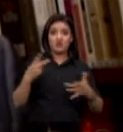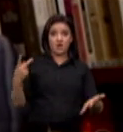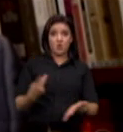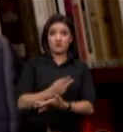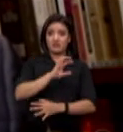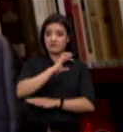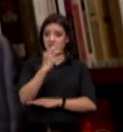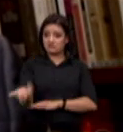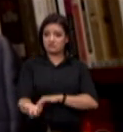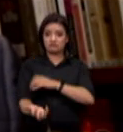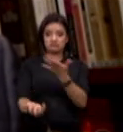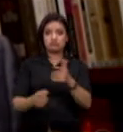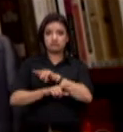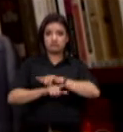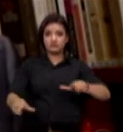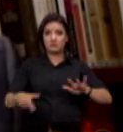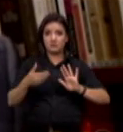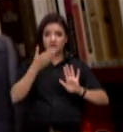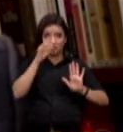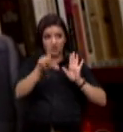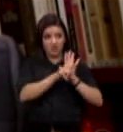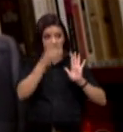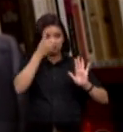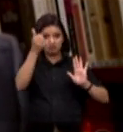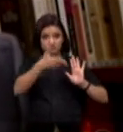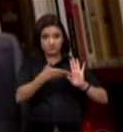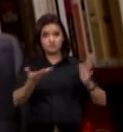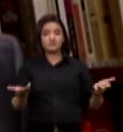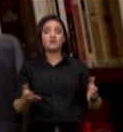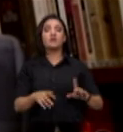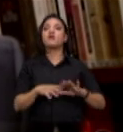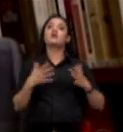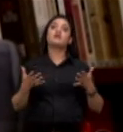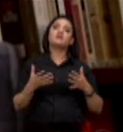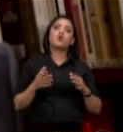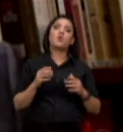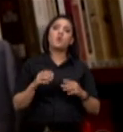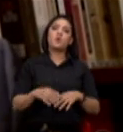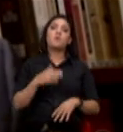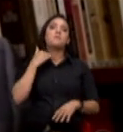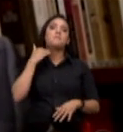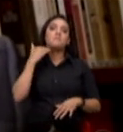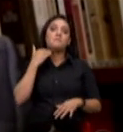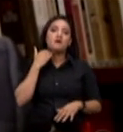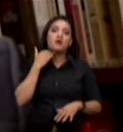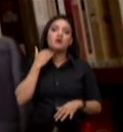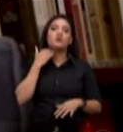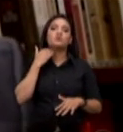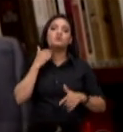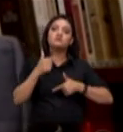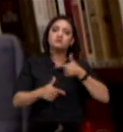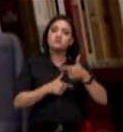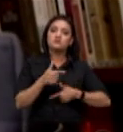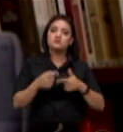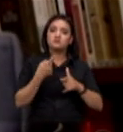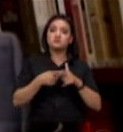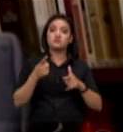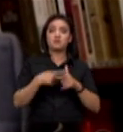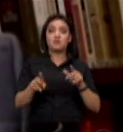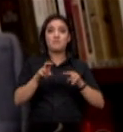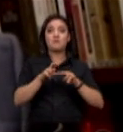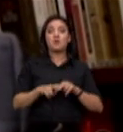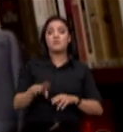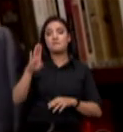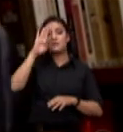ilegal na região adicionalmente prevê que os bancos atuem sobre esse problema através da sua atividade